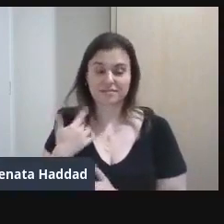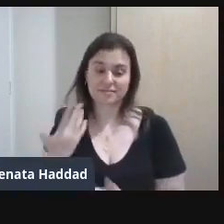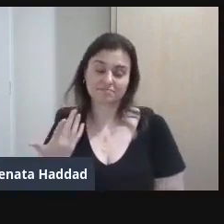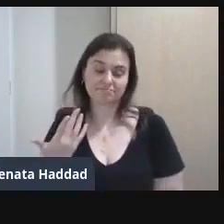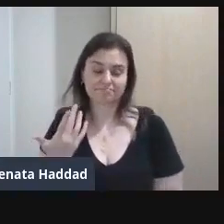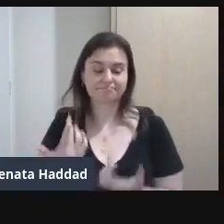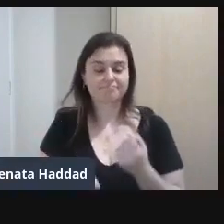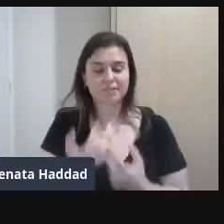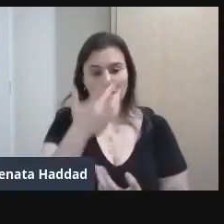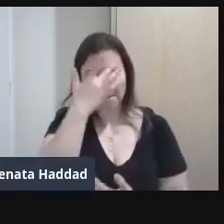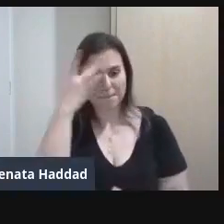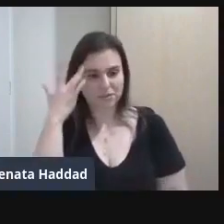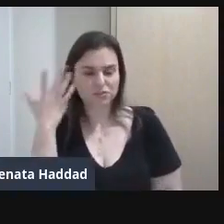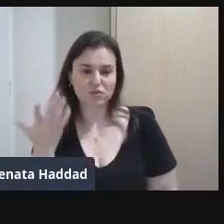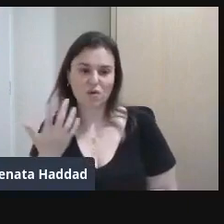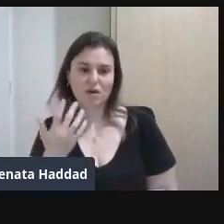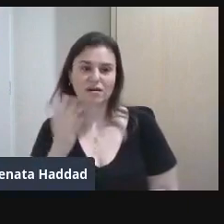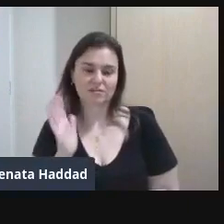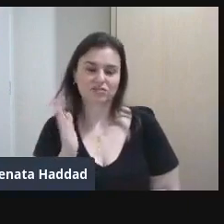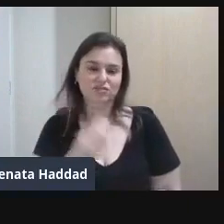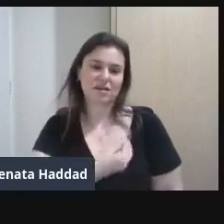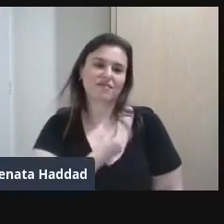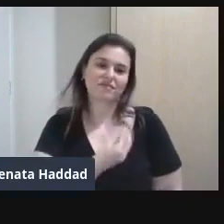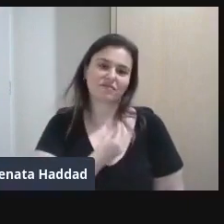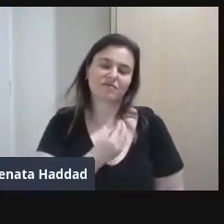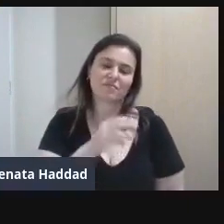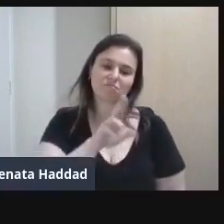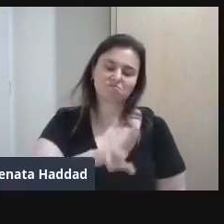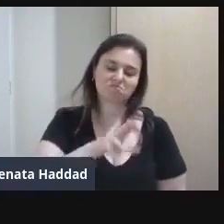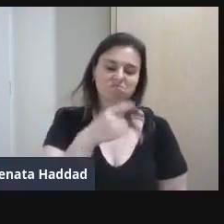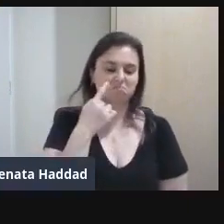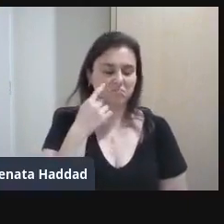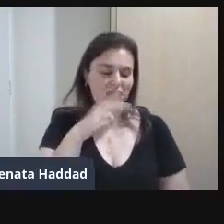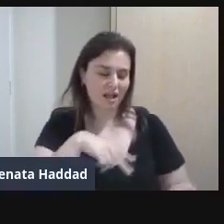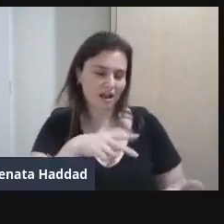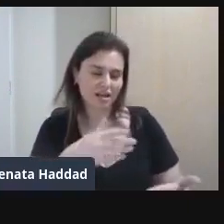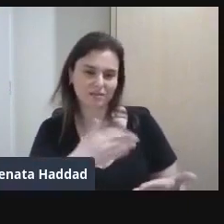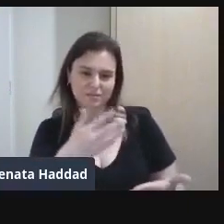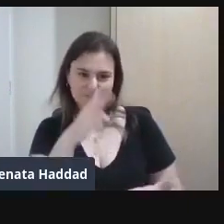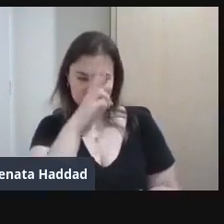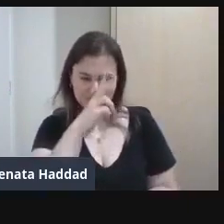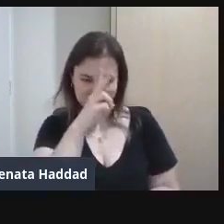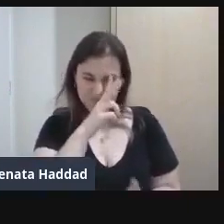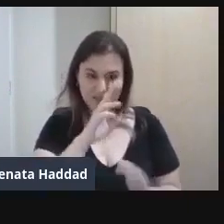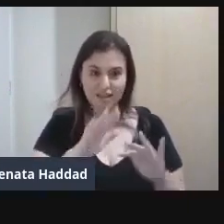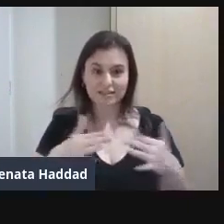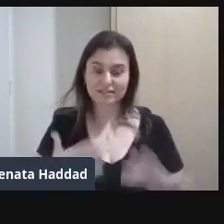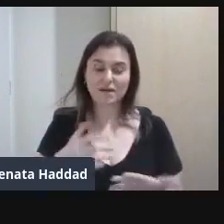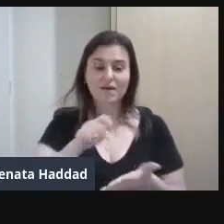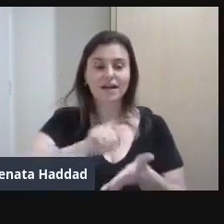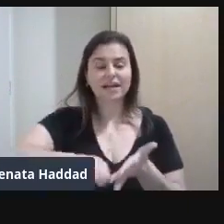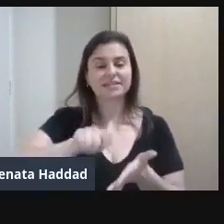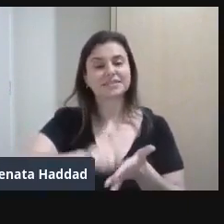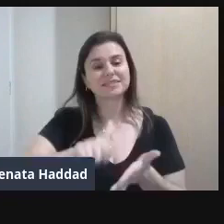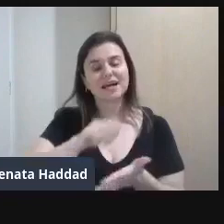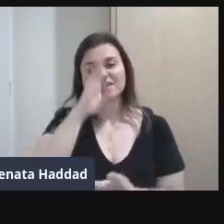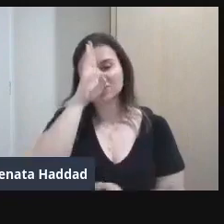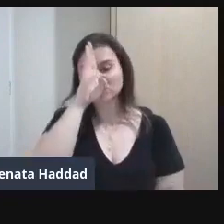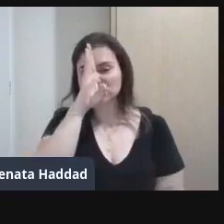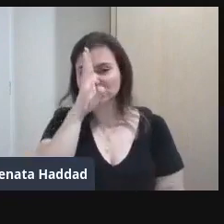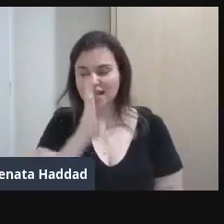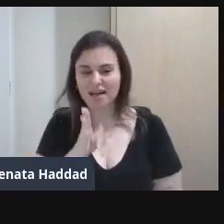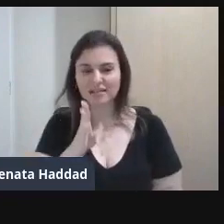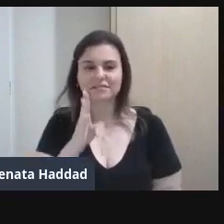Por meio Dessa Desse conto Da Marina Então Ela escreve Diretamente Para as mulheres